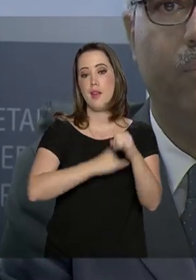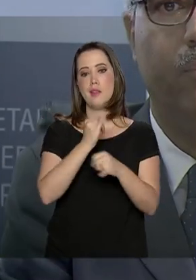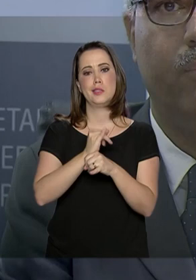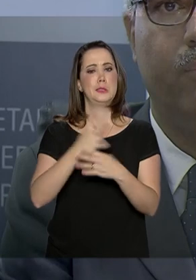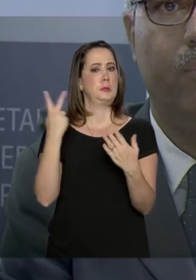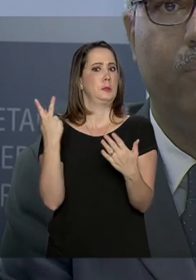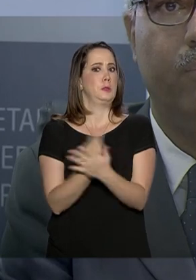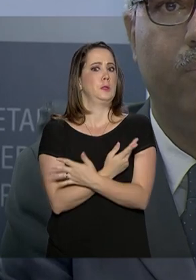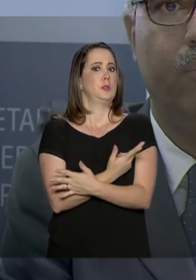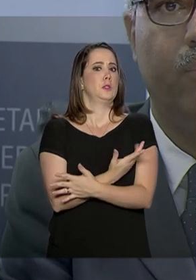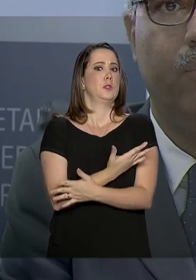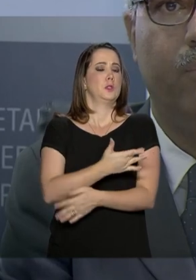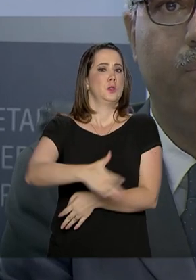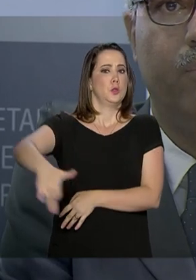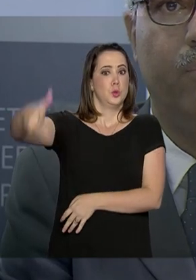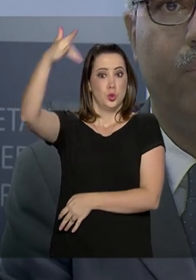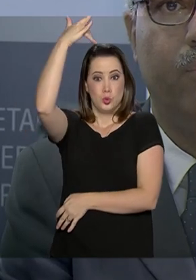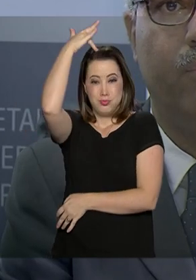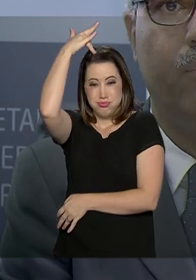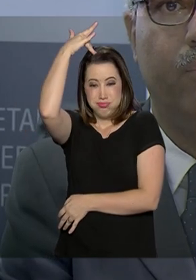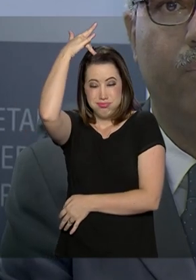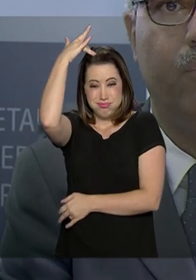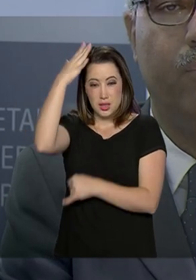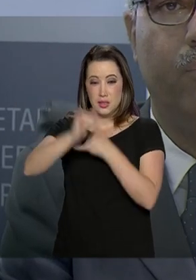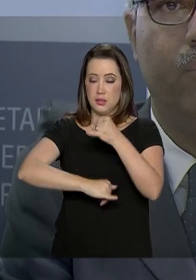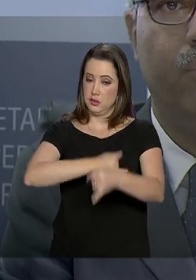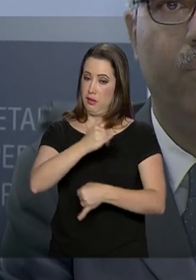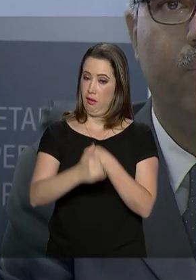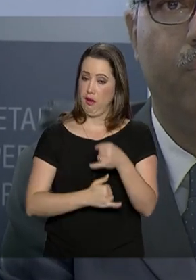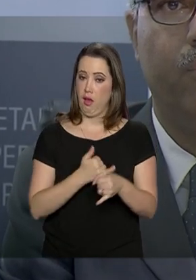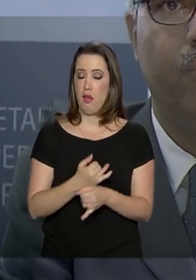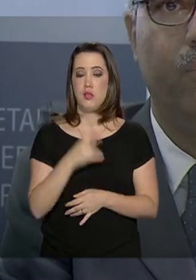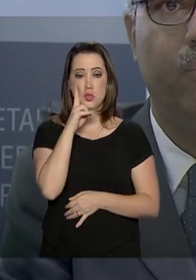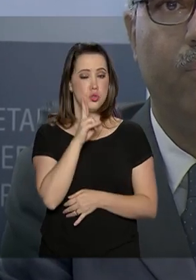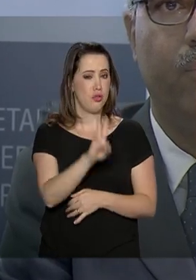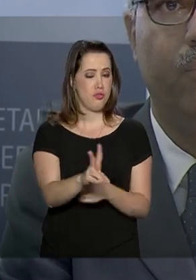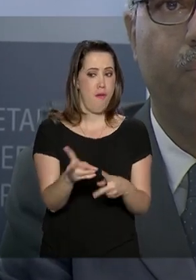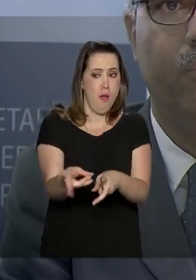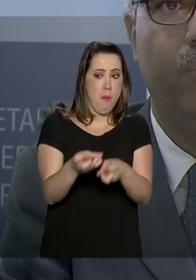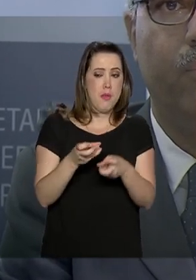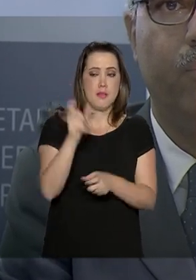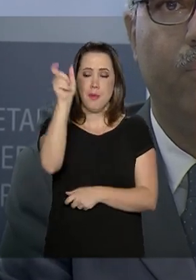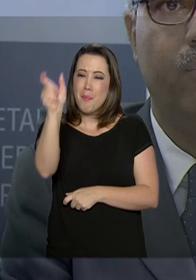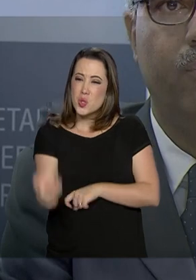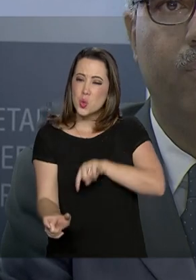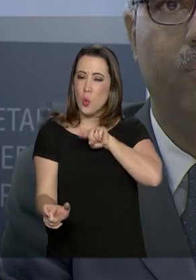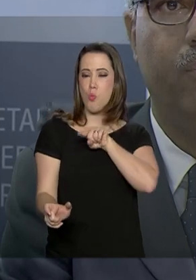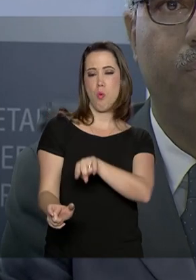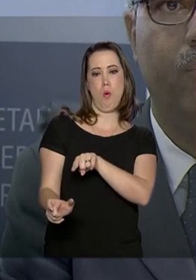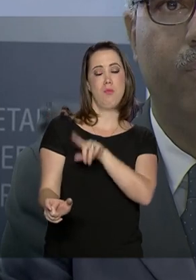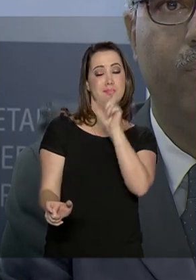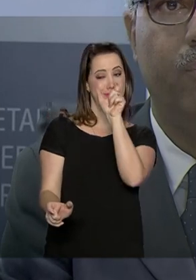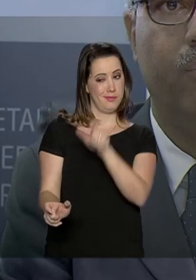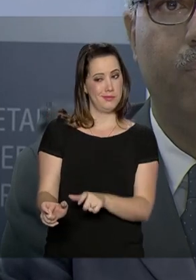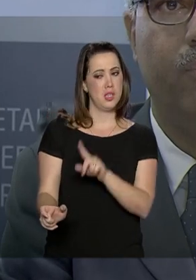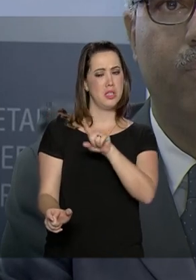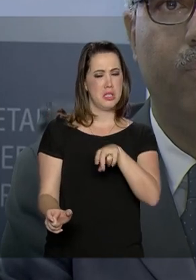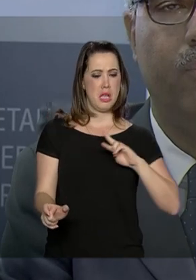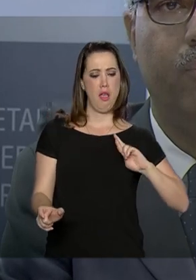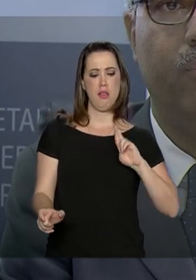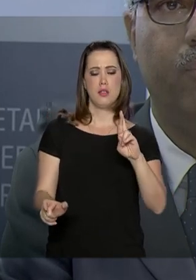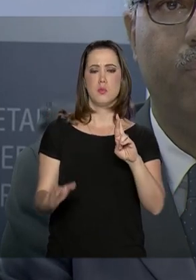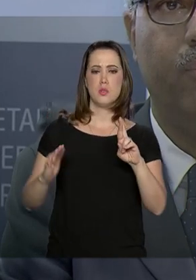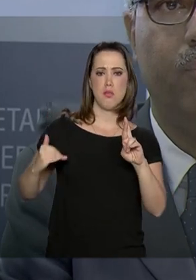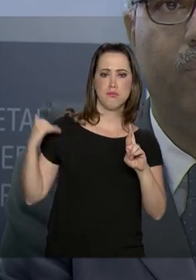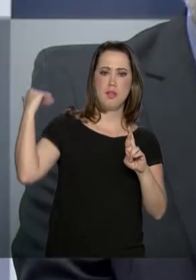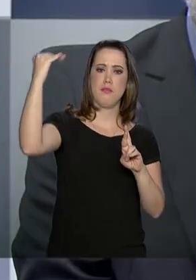absurdos online e a gente está identificando algumas pessoas que, em tese, são acima de